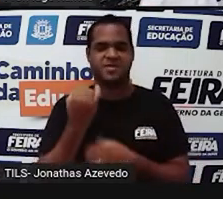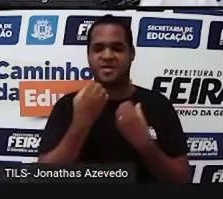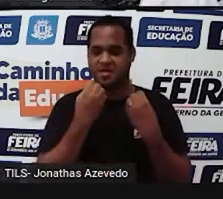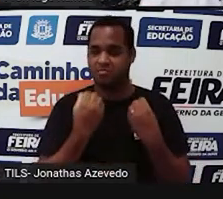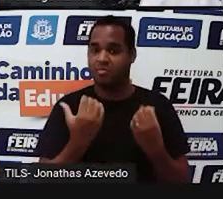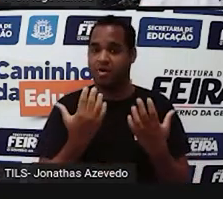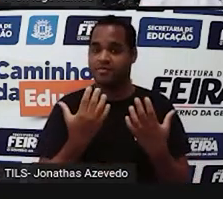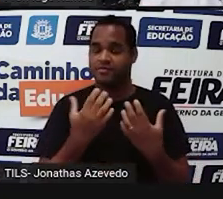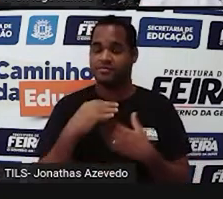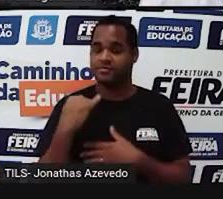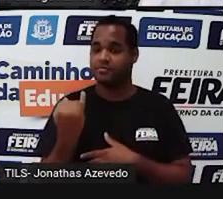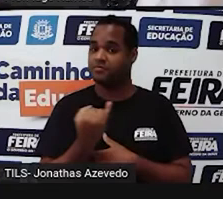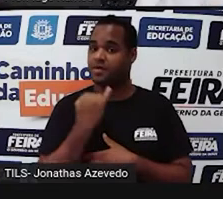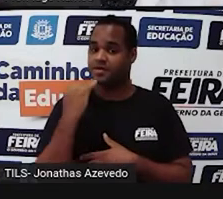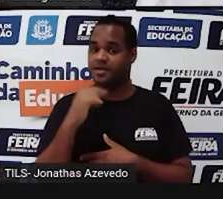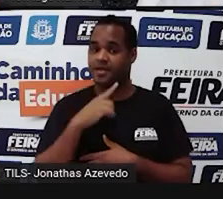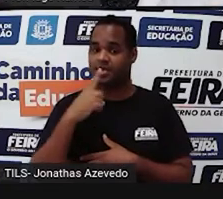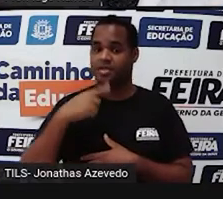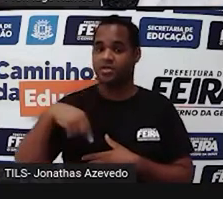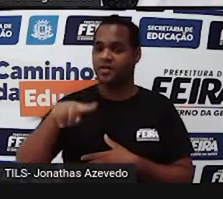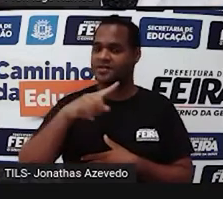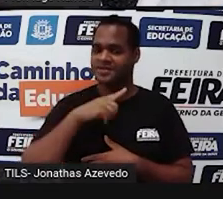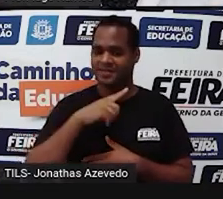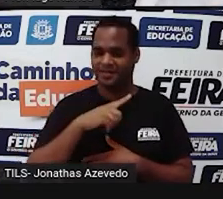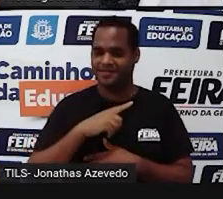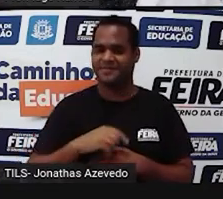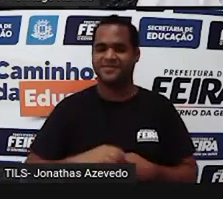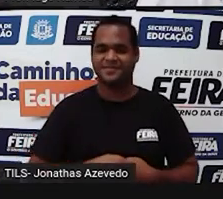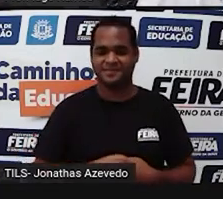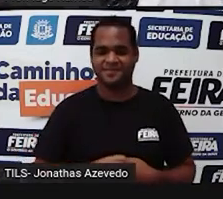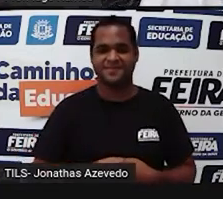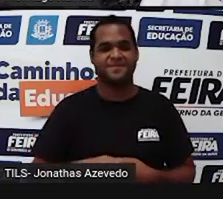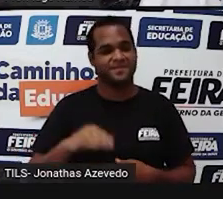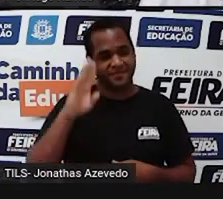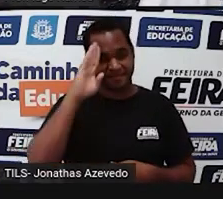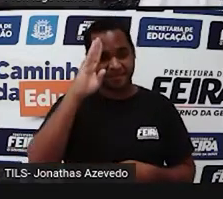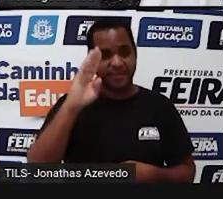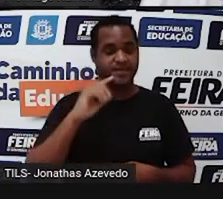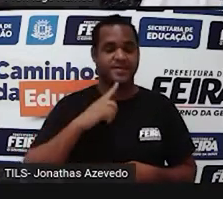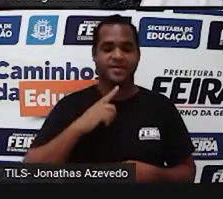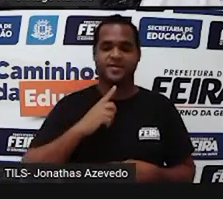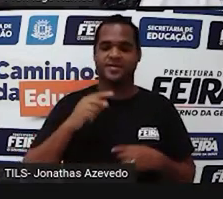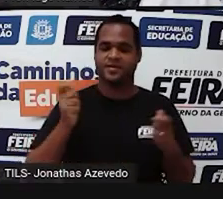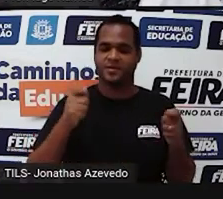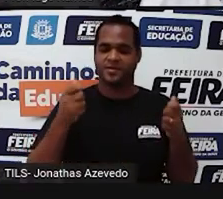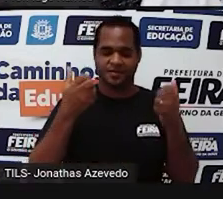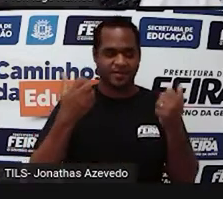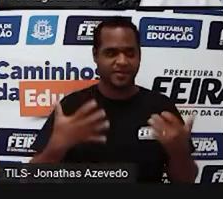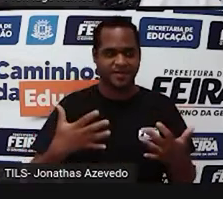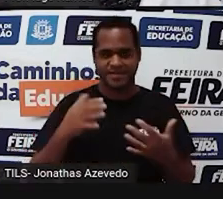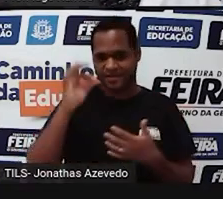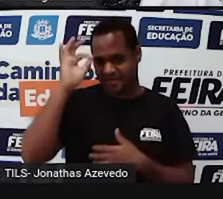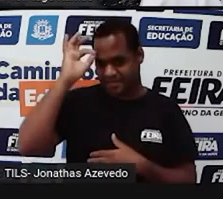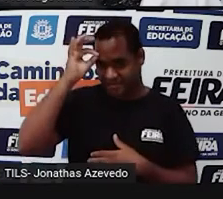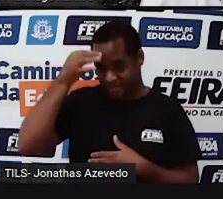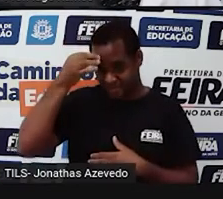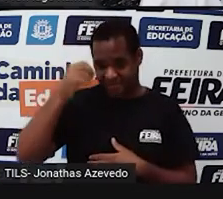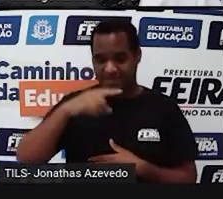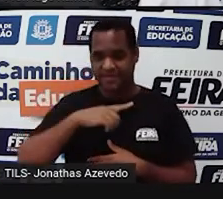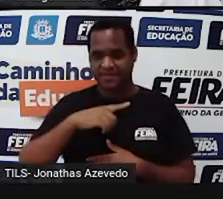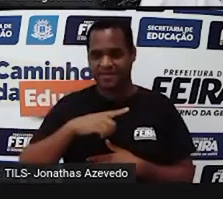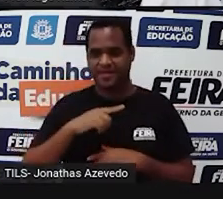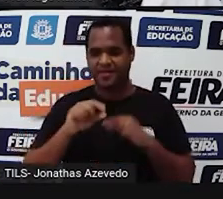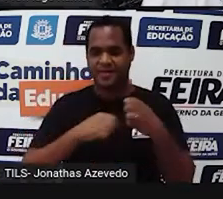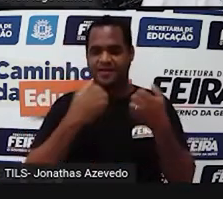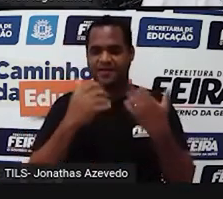muito importante para nós, né? Principalmente quando nós chegamos à fase adulta, que a gente precisa usar